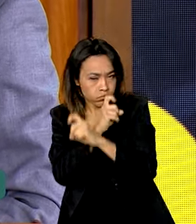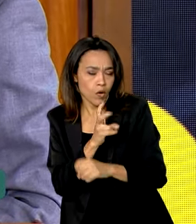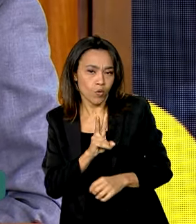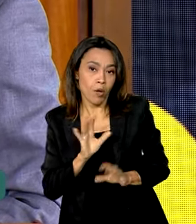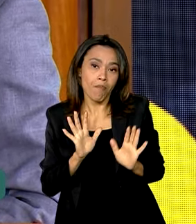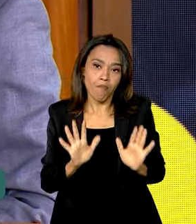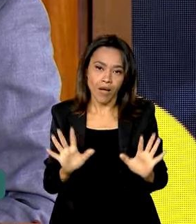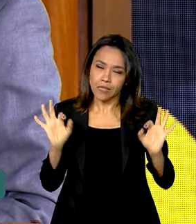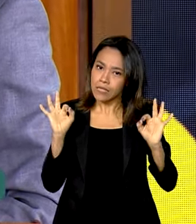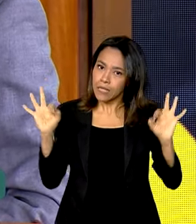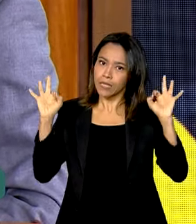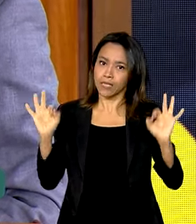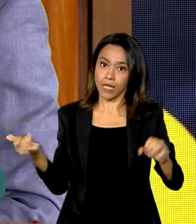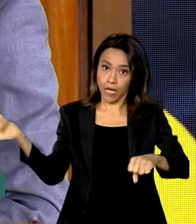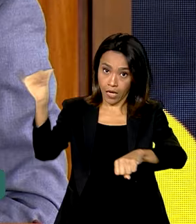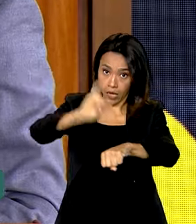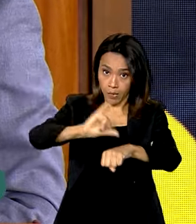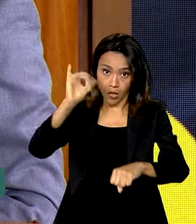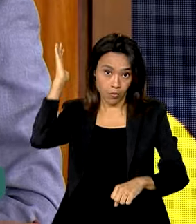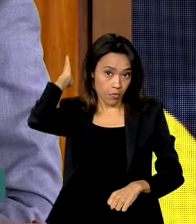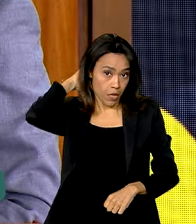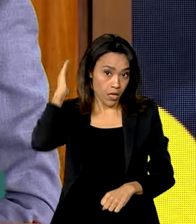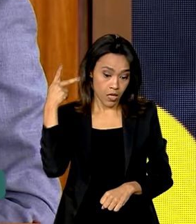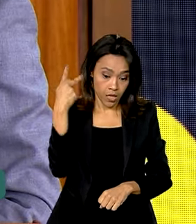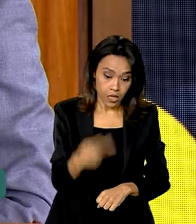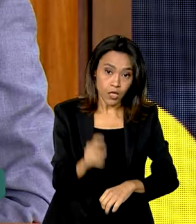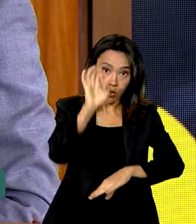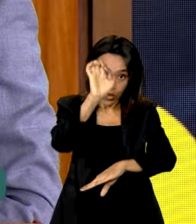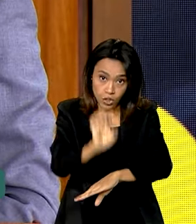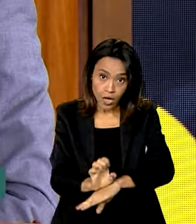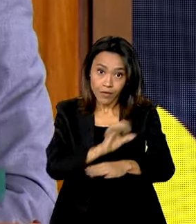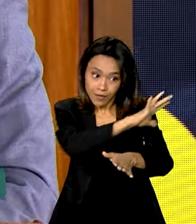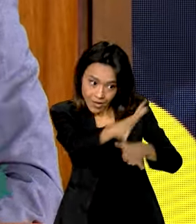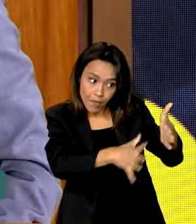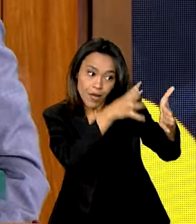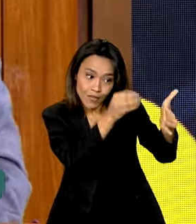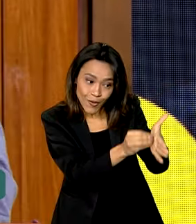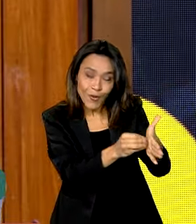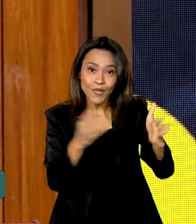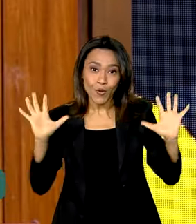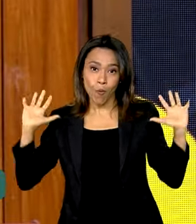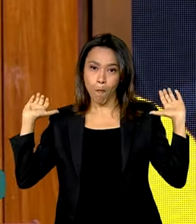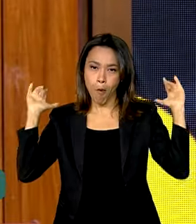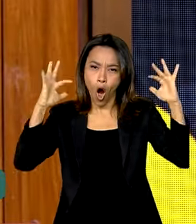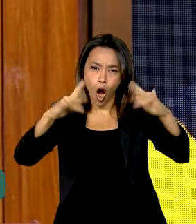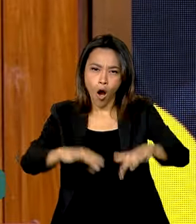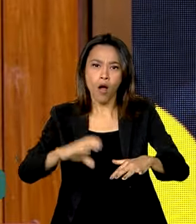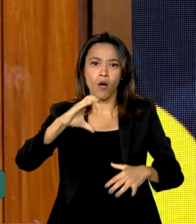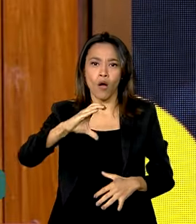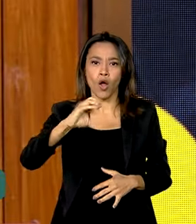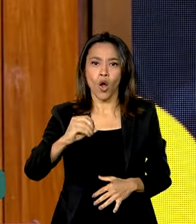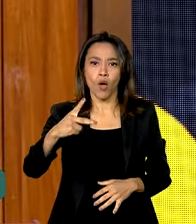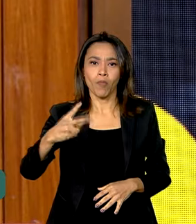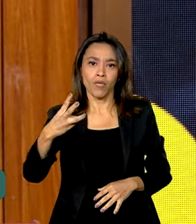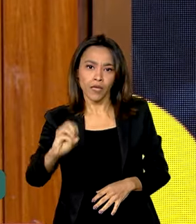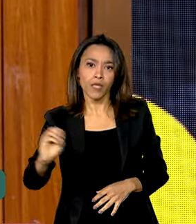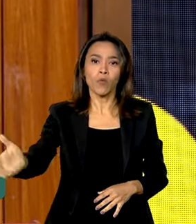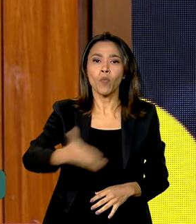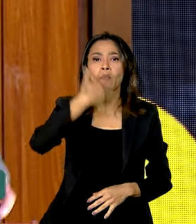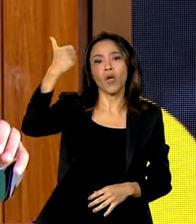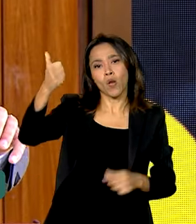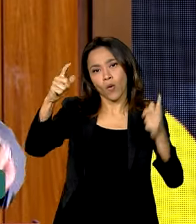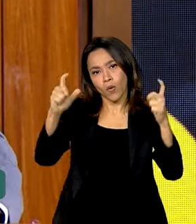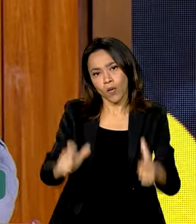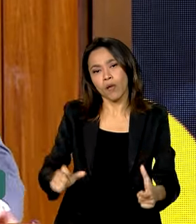mas certamente Belém, o estado do Pará e a Amazônia, com a COP30, estarão sendo um estado melhor, uma região